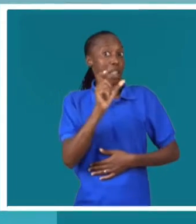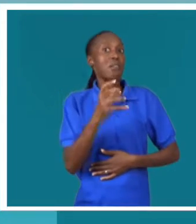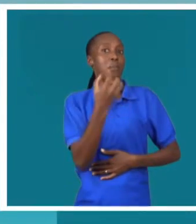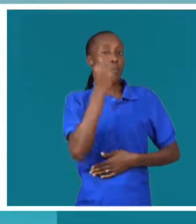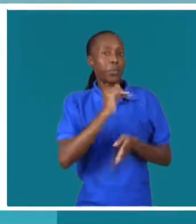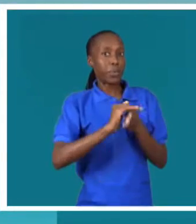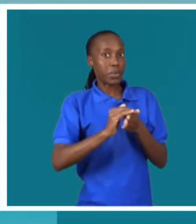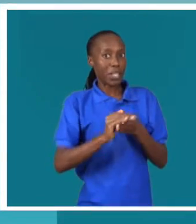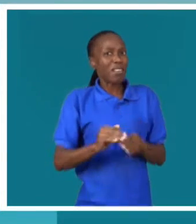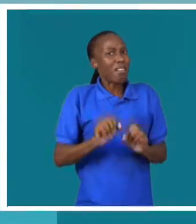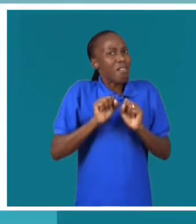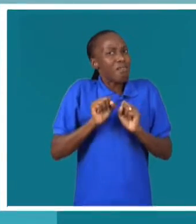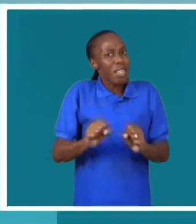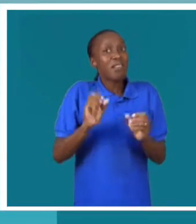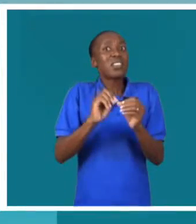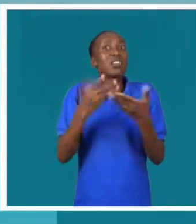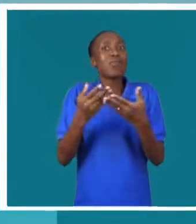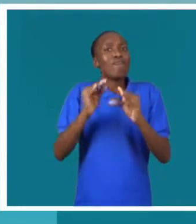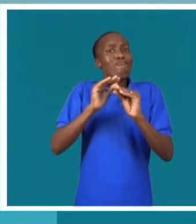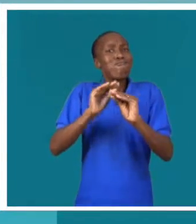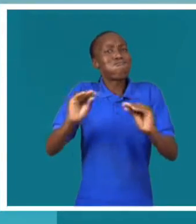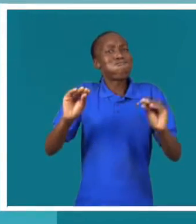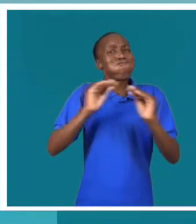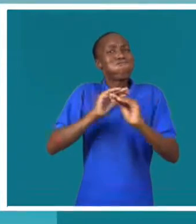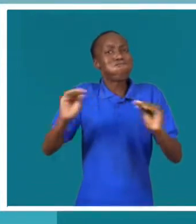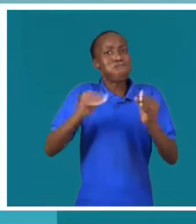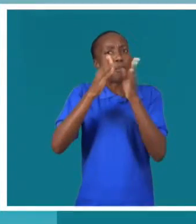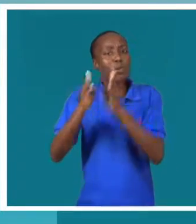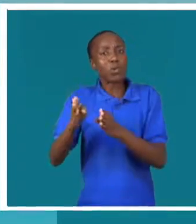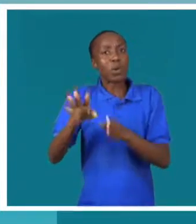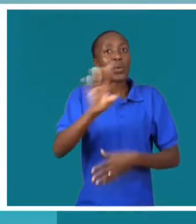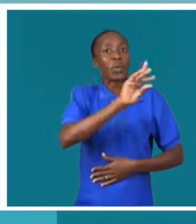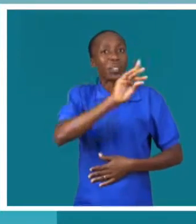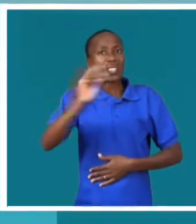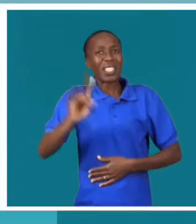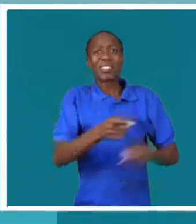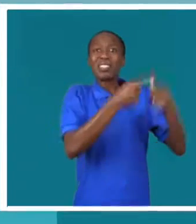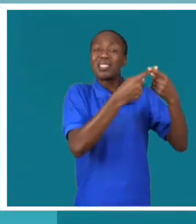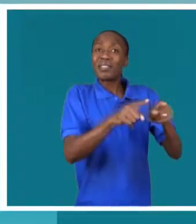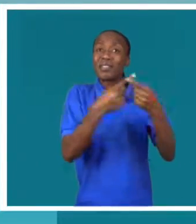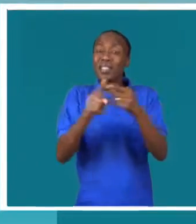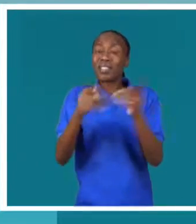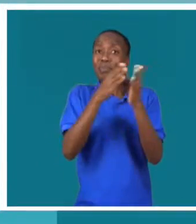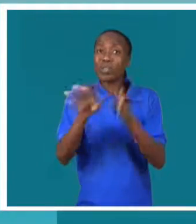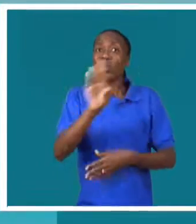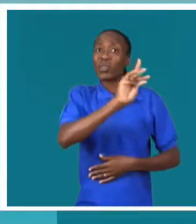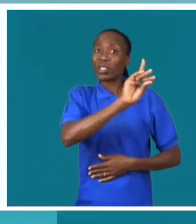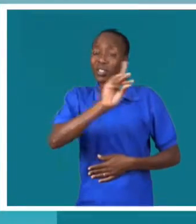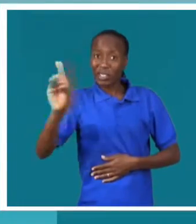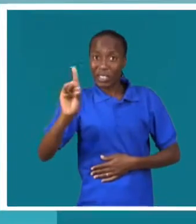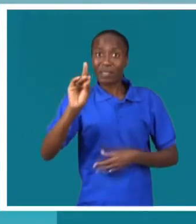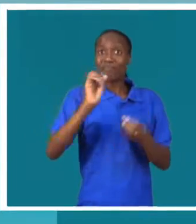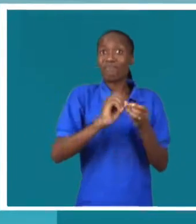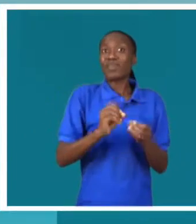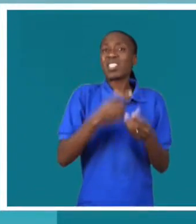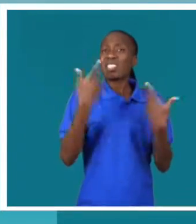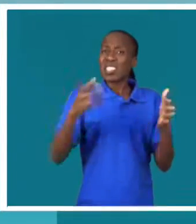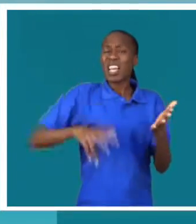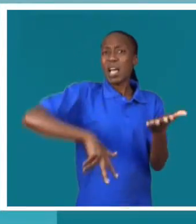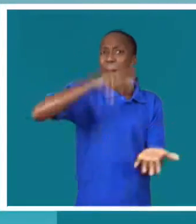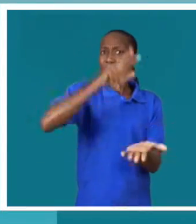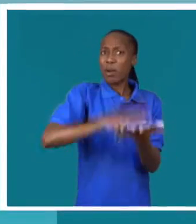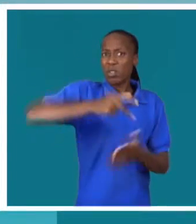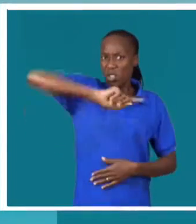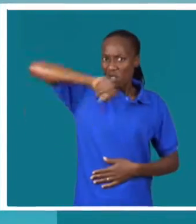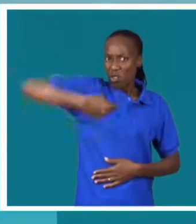adequado. Tem que se investir na educação das pessoas com deficiência de acordo com as suas especificidades, de acordo com as suas capacidades. E nós já